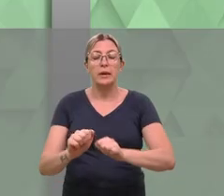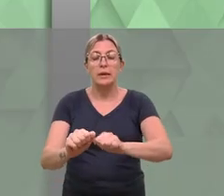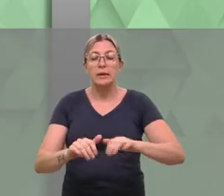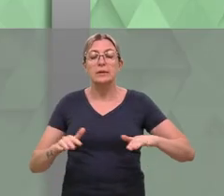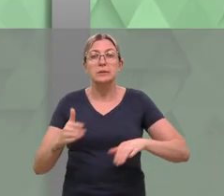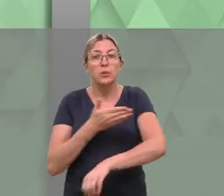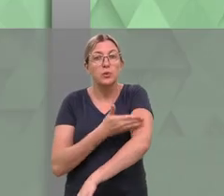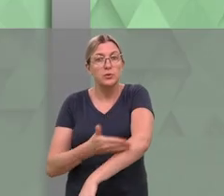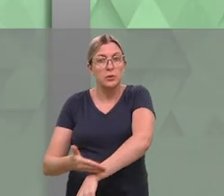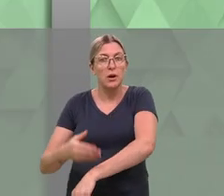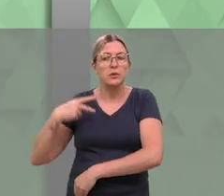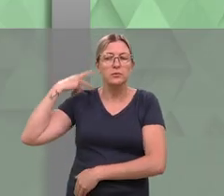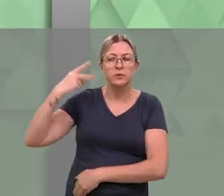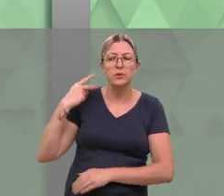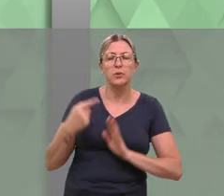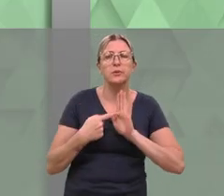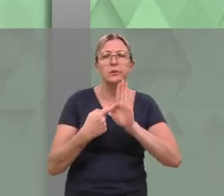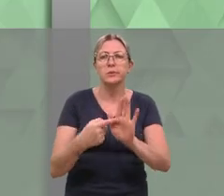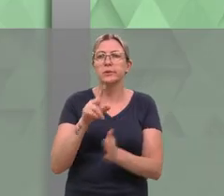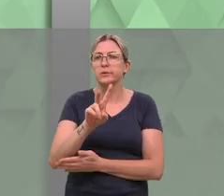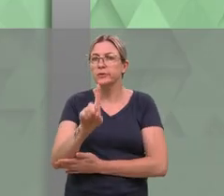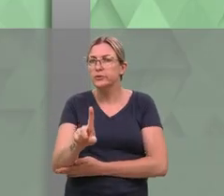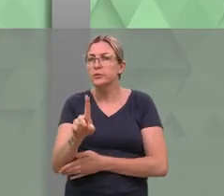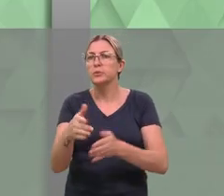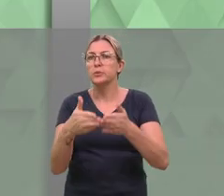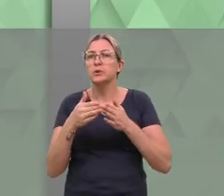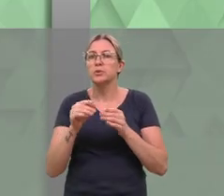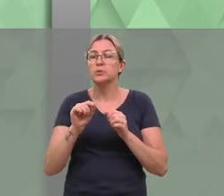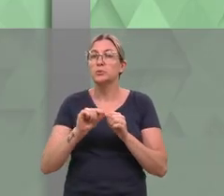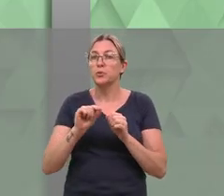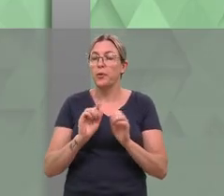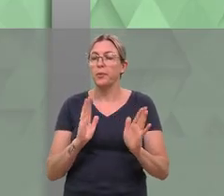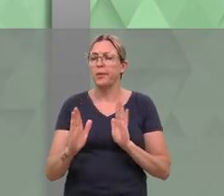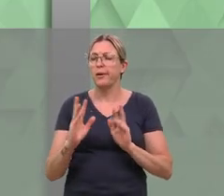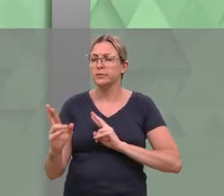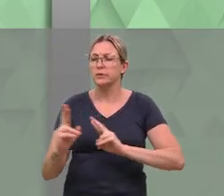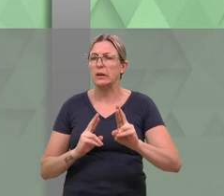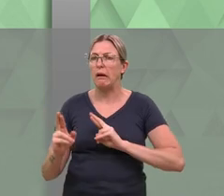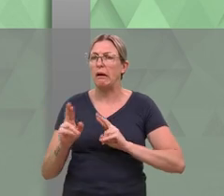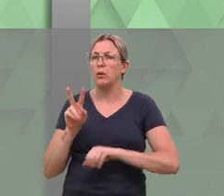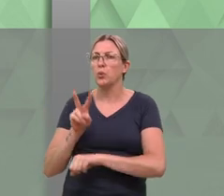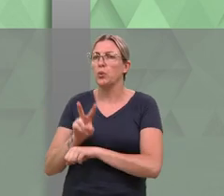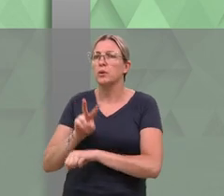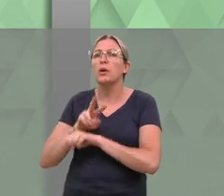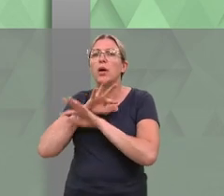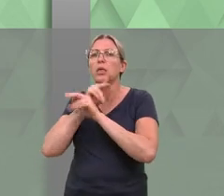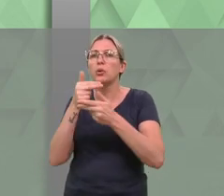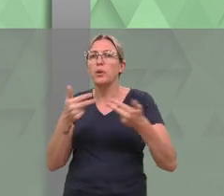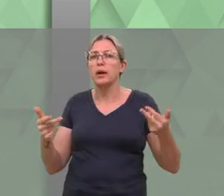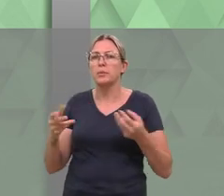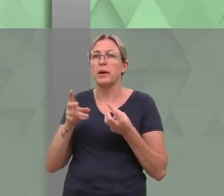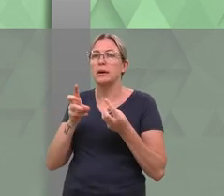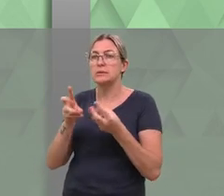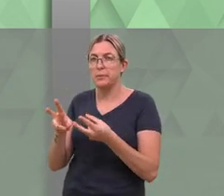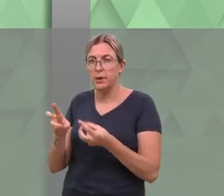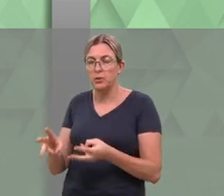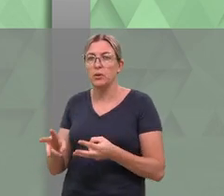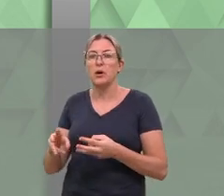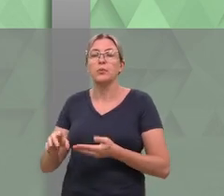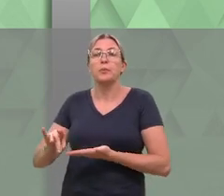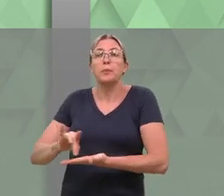Na sessão ordinária, os vereadores apresentaram 21 pedidos de providência relacionados à assistência de animais